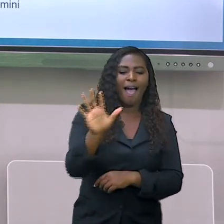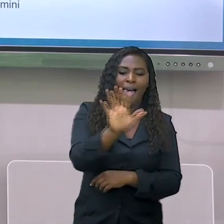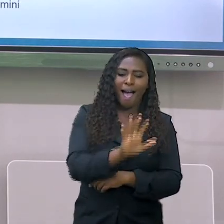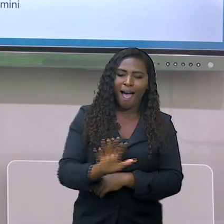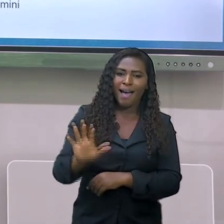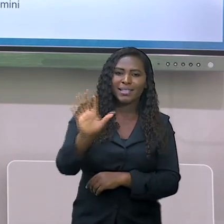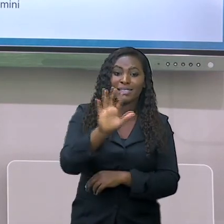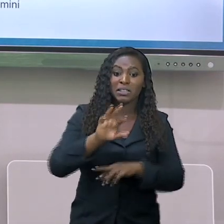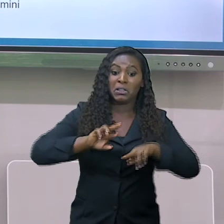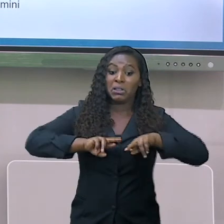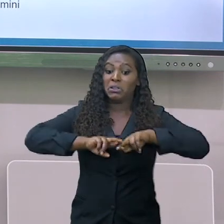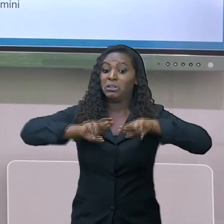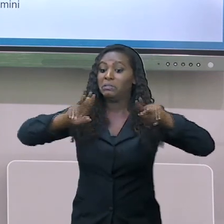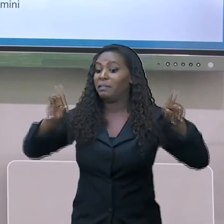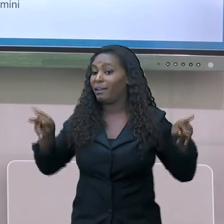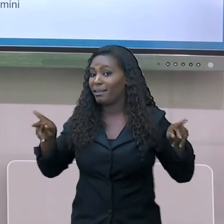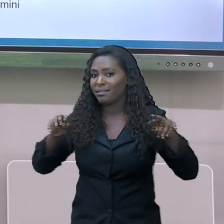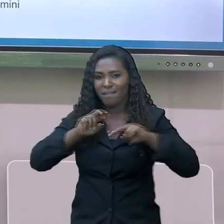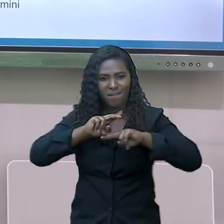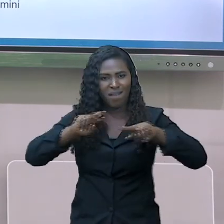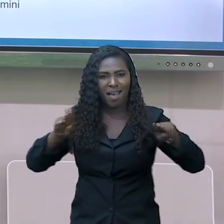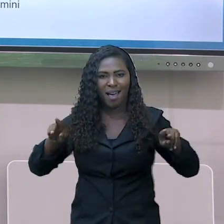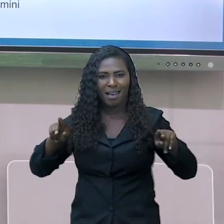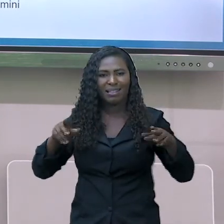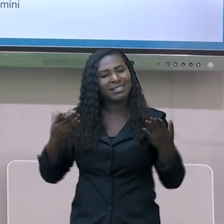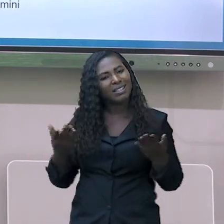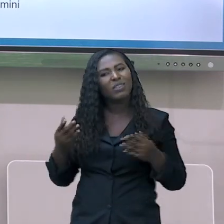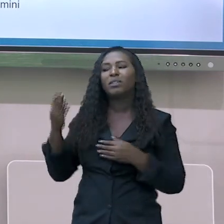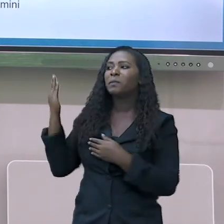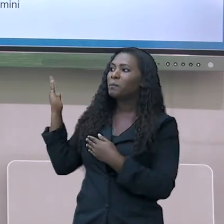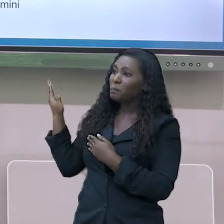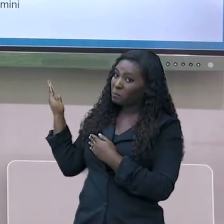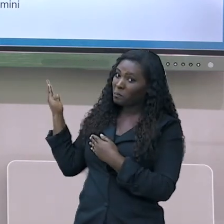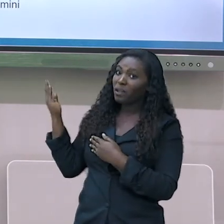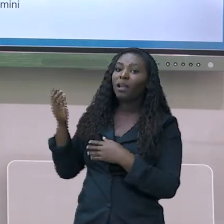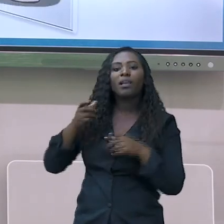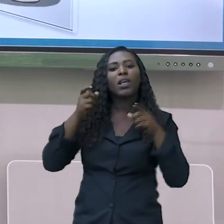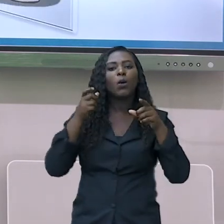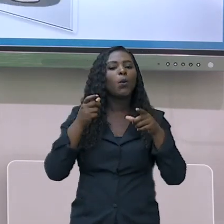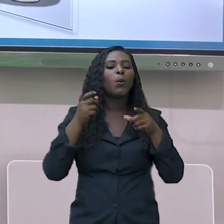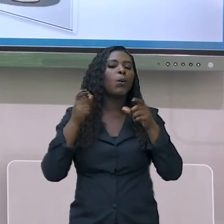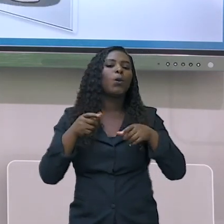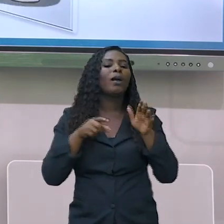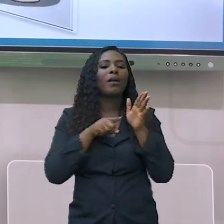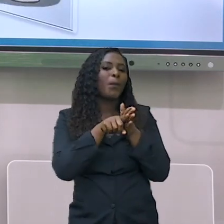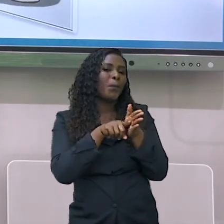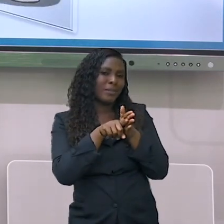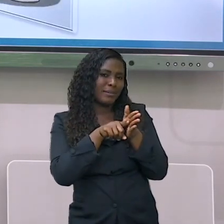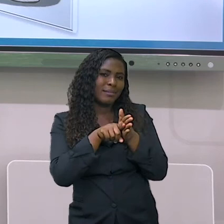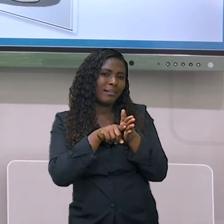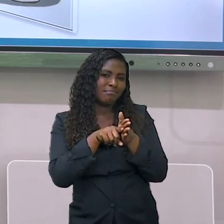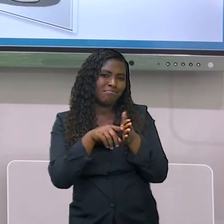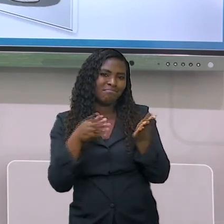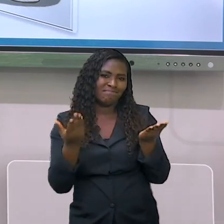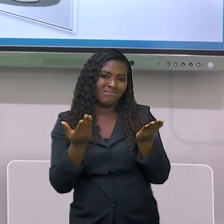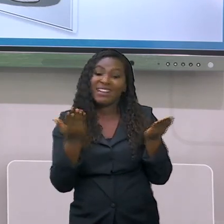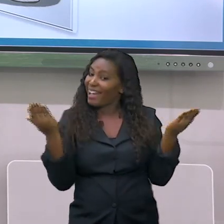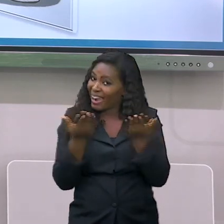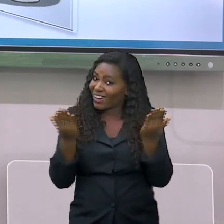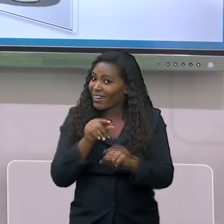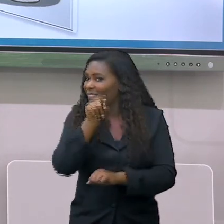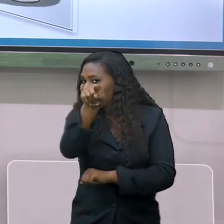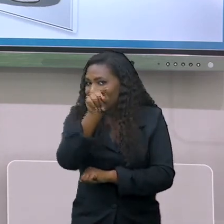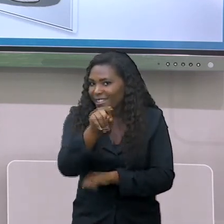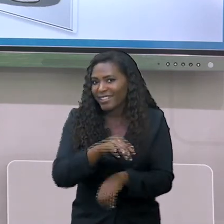E aqui nós temos a fonte aonde nós buscamos as informações e agora é com você. Tá?